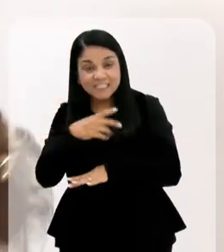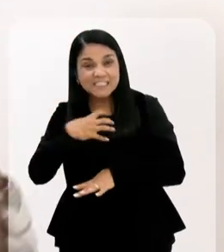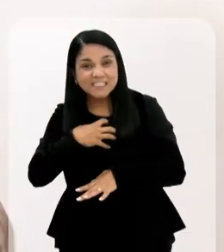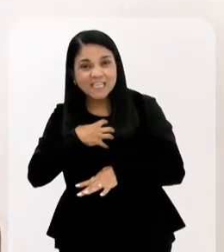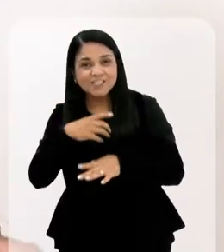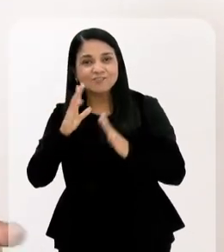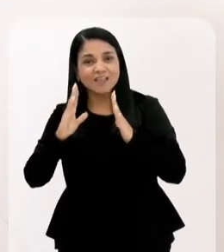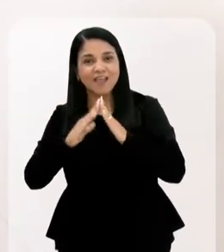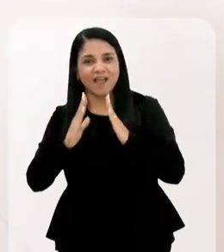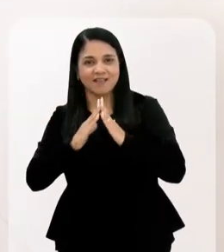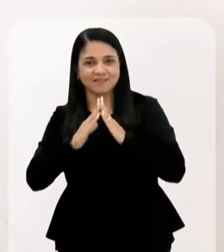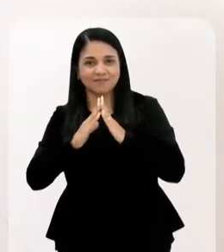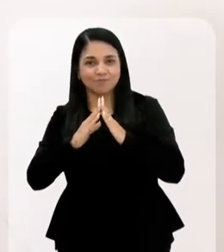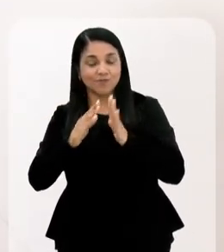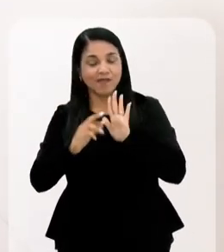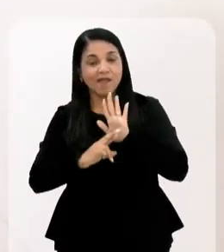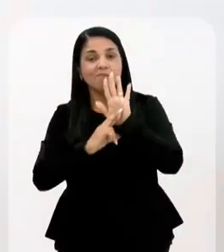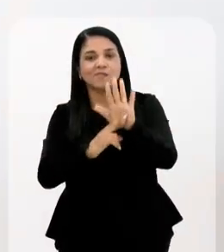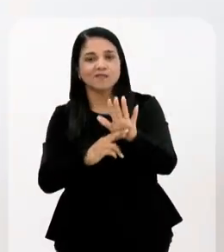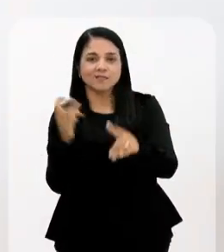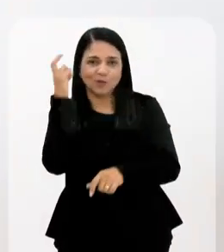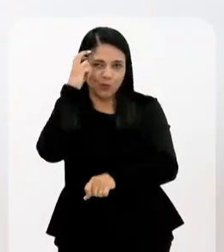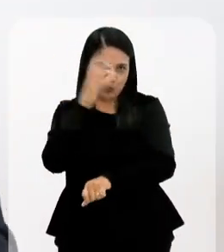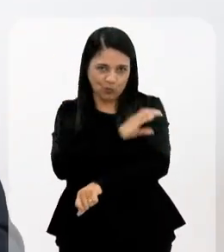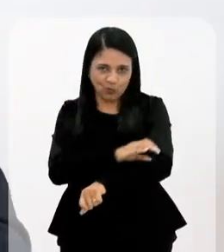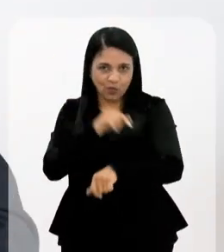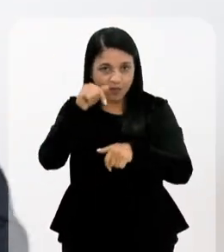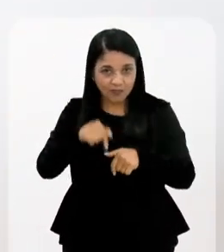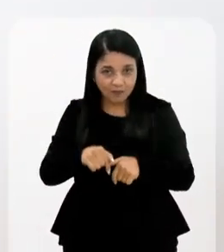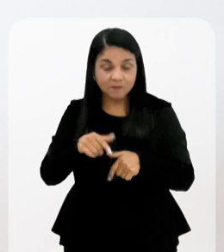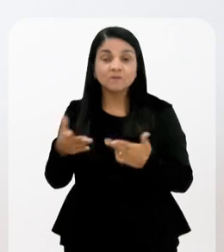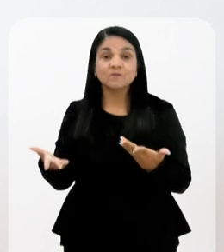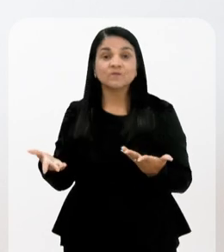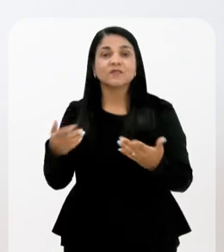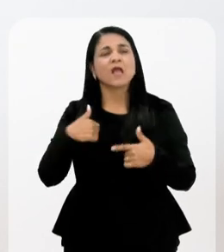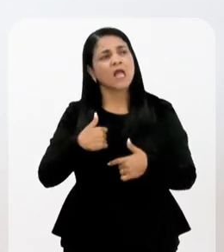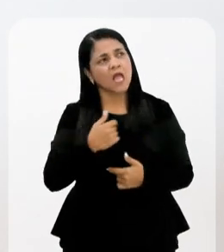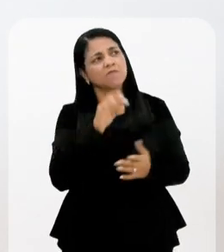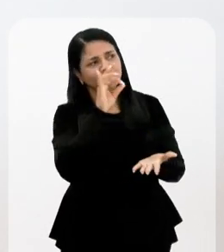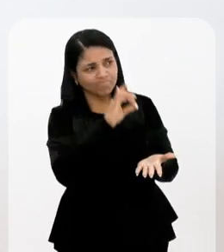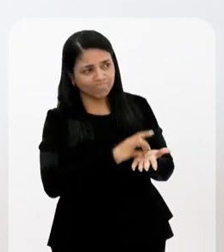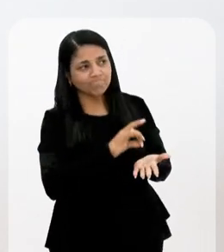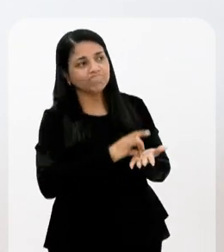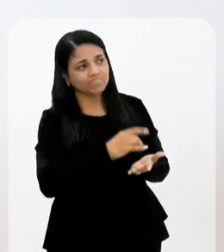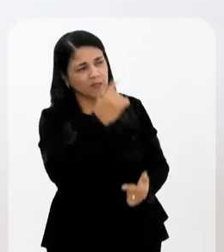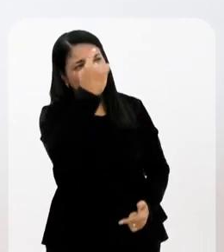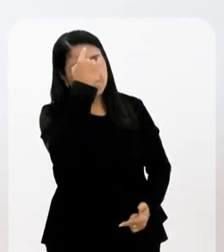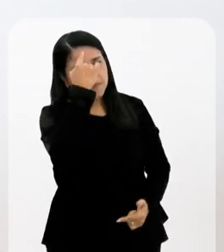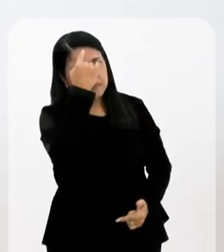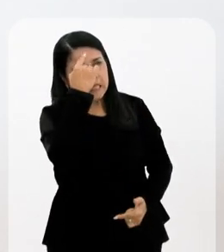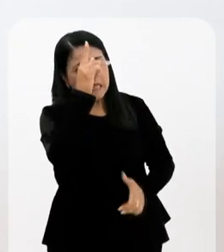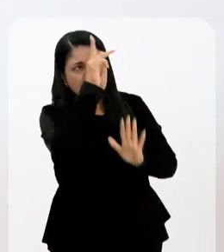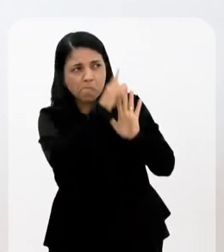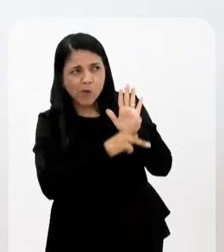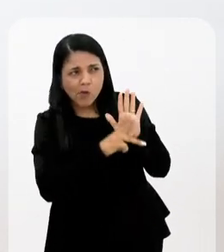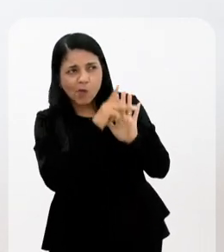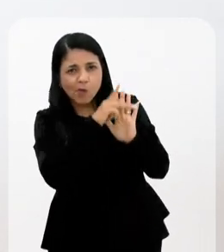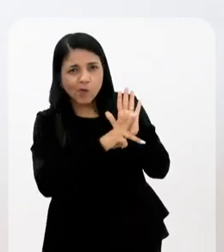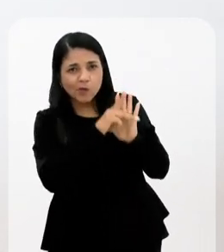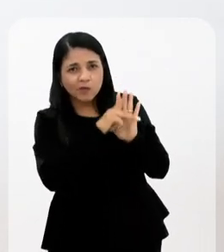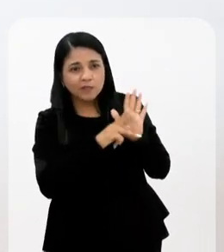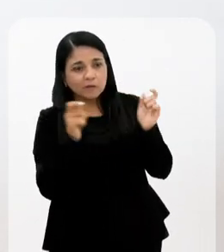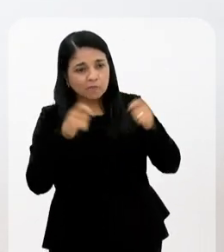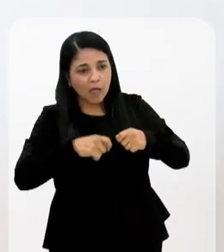representada ali de alguma forma. Sim. Não, muito legal. Eu acho que dá para a gente pensar até alguns